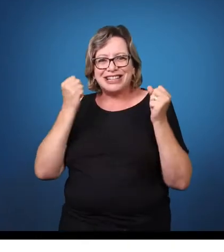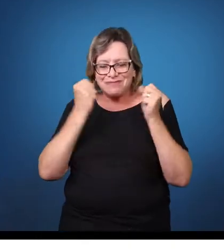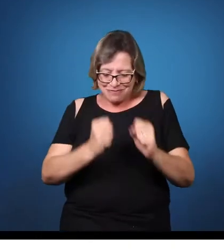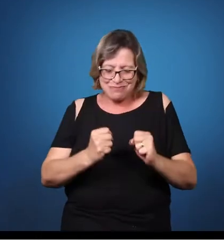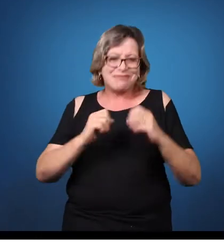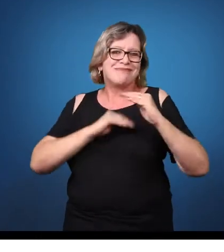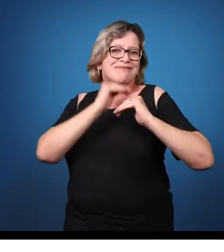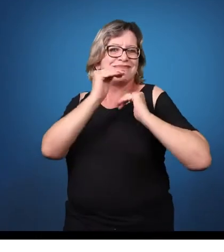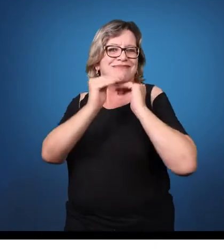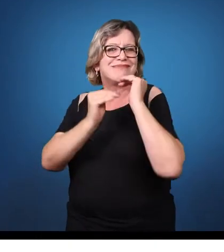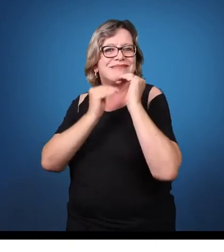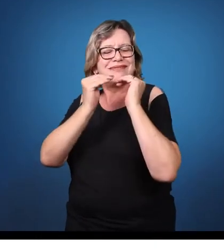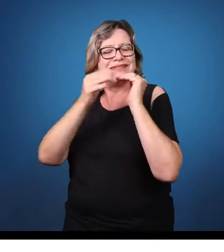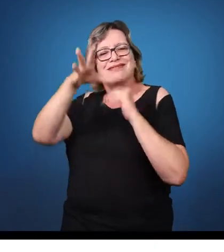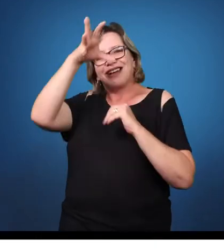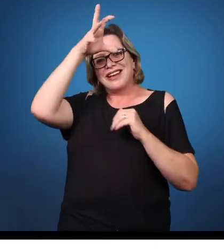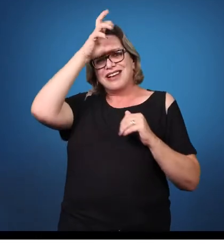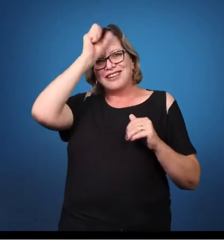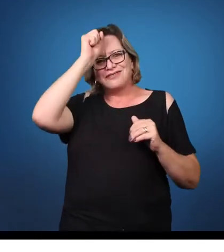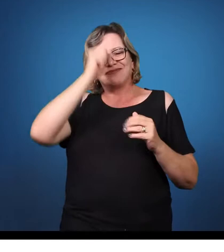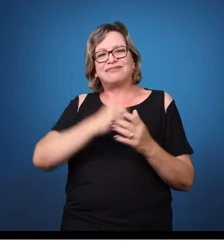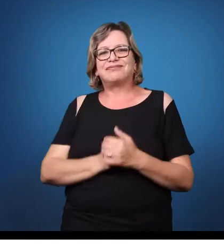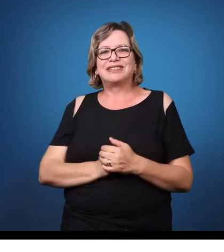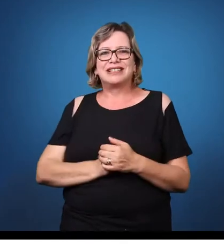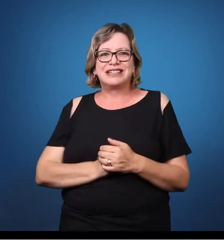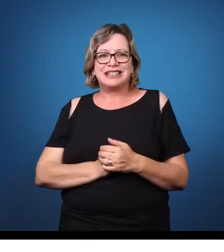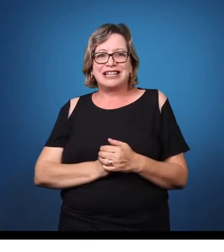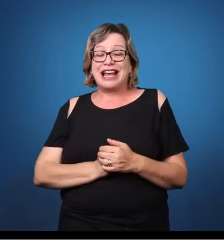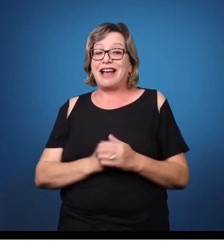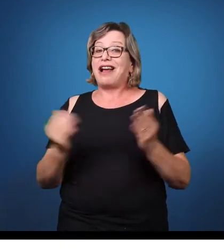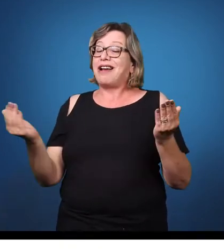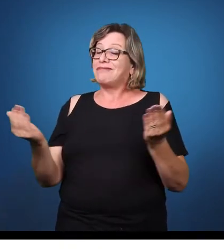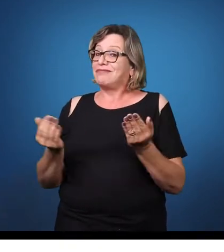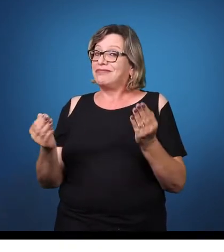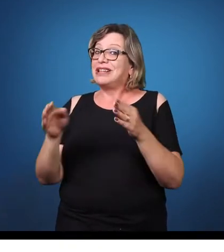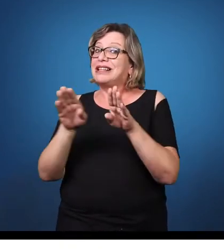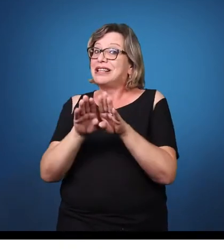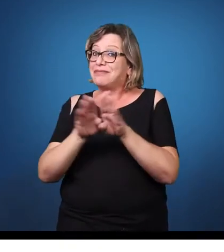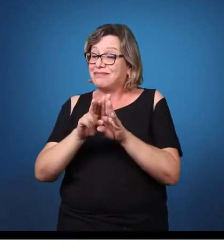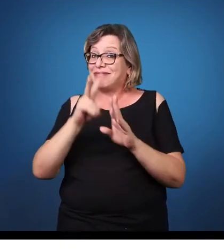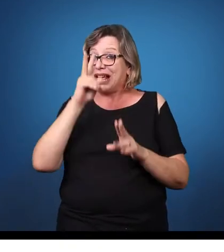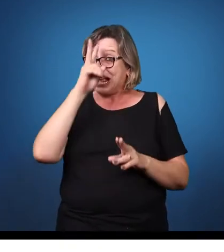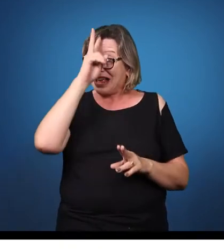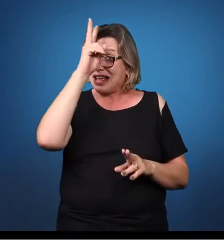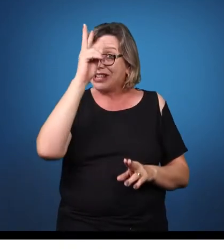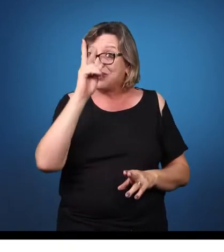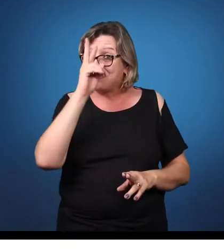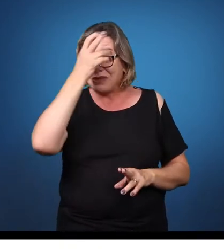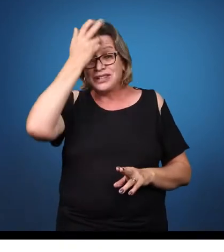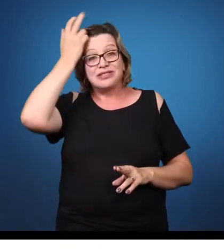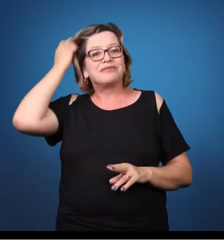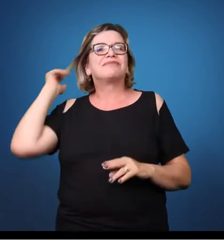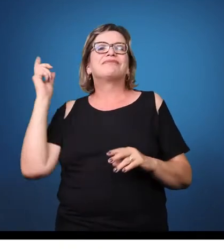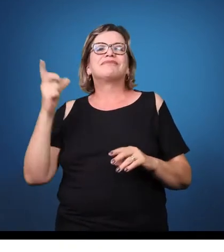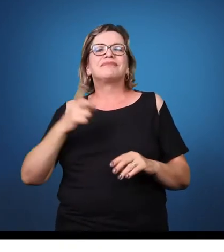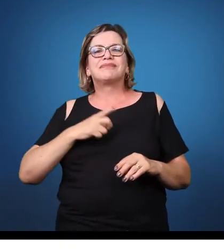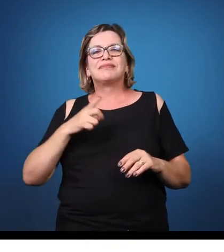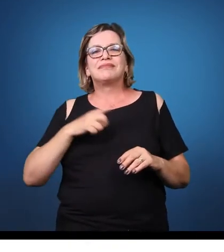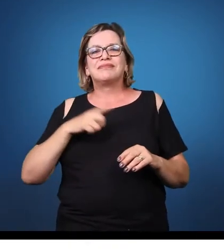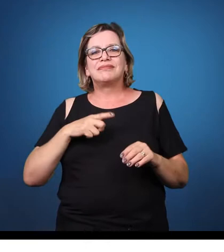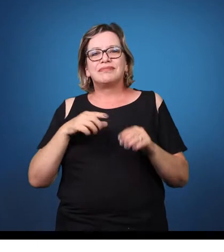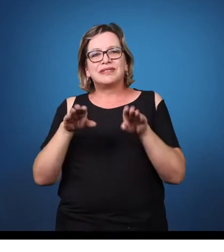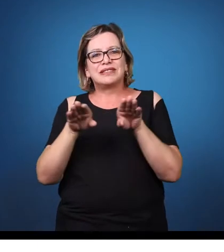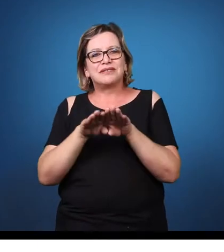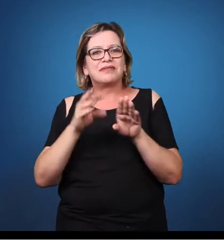crianças no ensino médio que, durante o processo de alfabetização, tiveram muita dificuldade. Eu, por exemplo, tive um